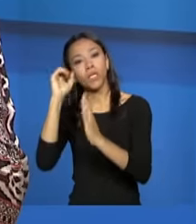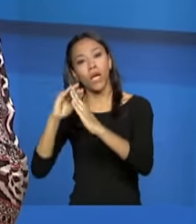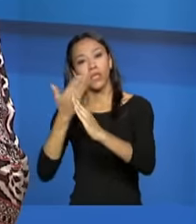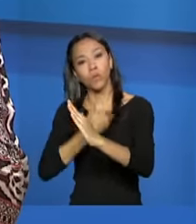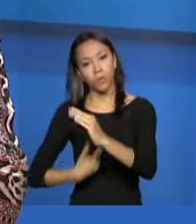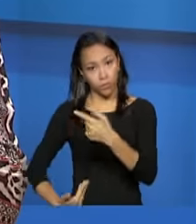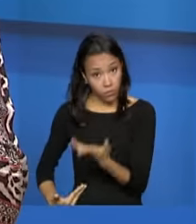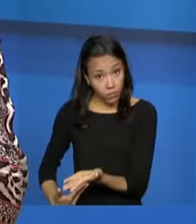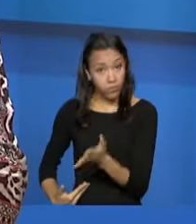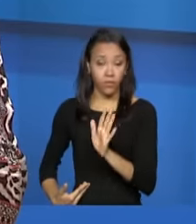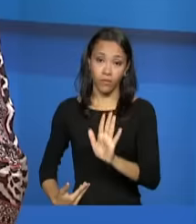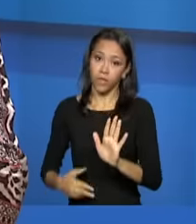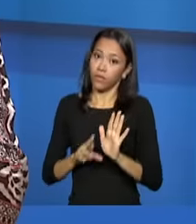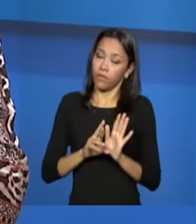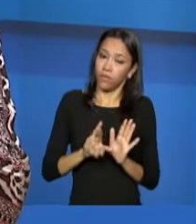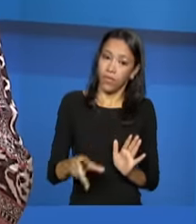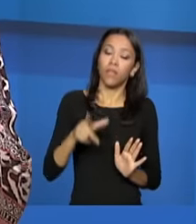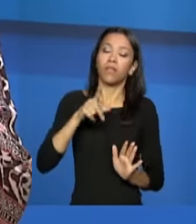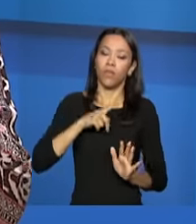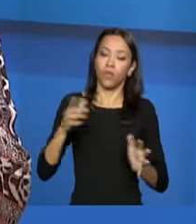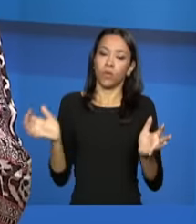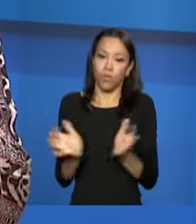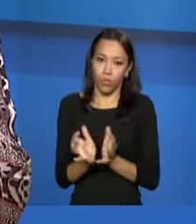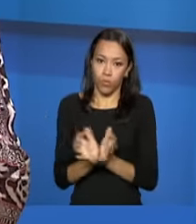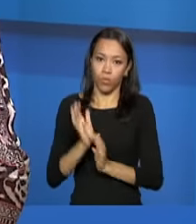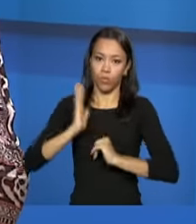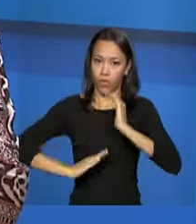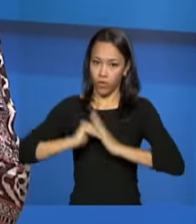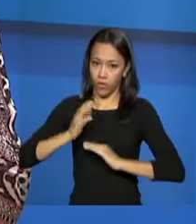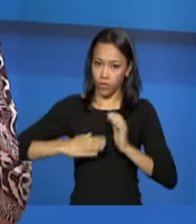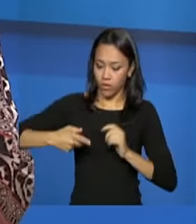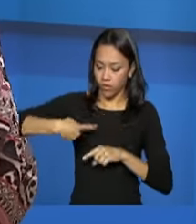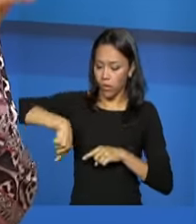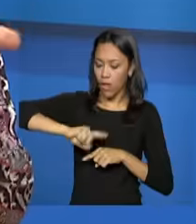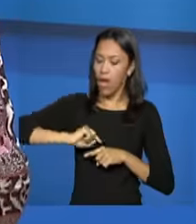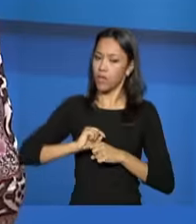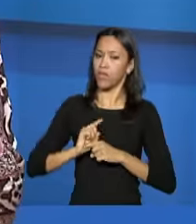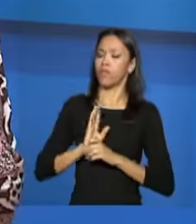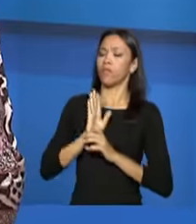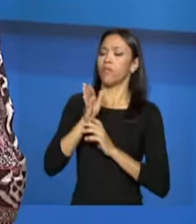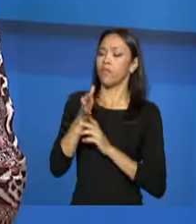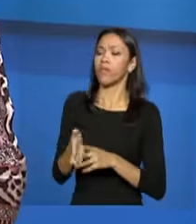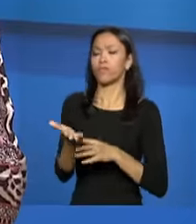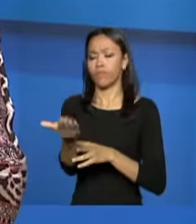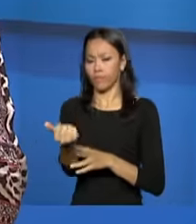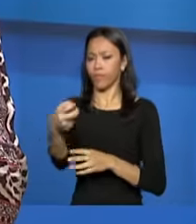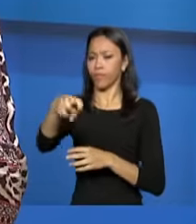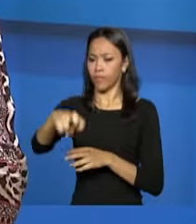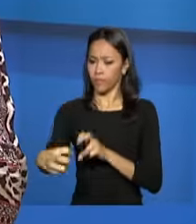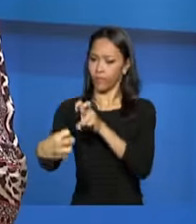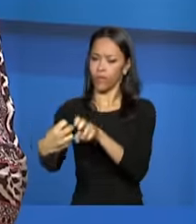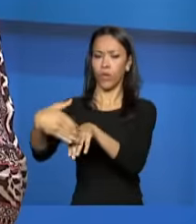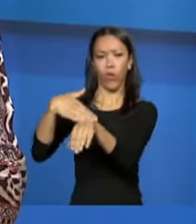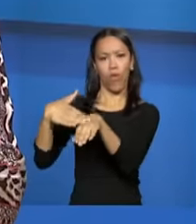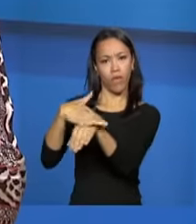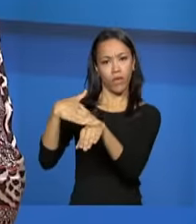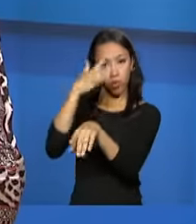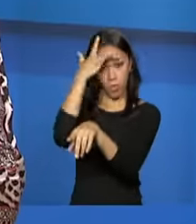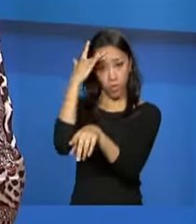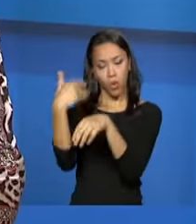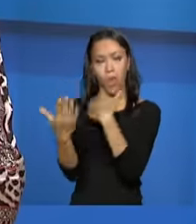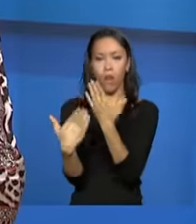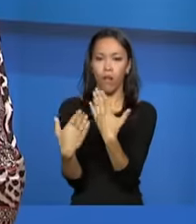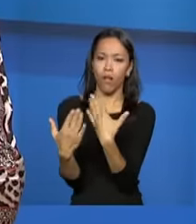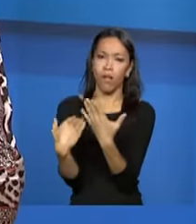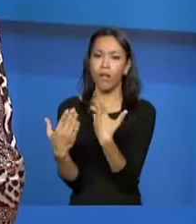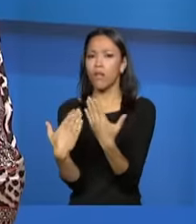ele tem uma equipe técnica que vai dialogar com essa pessoa, que vai acolher essa pessoa, que vai buscar construir